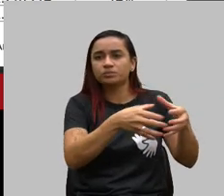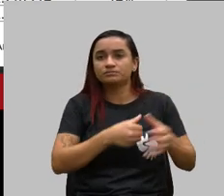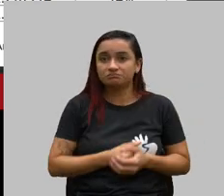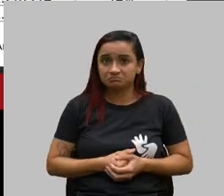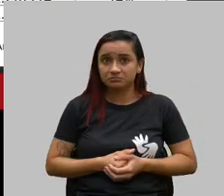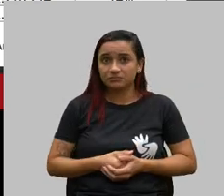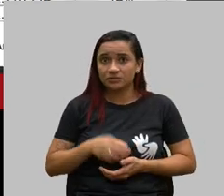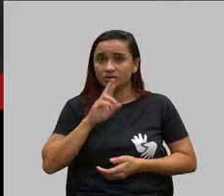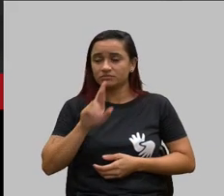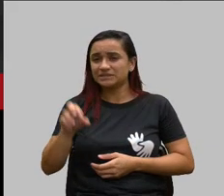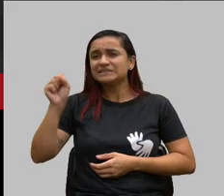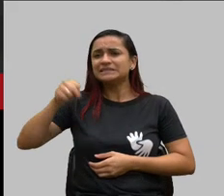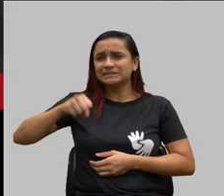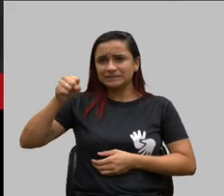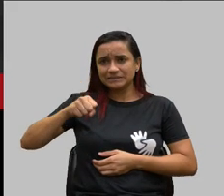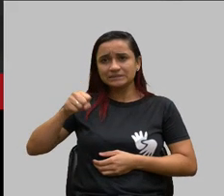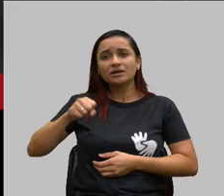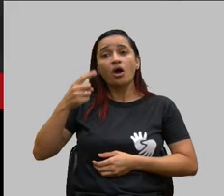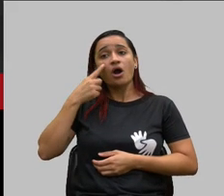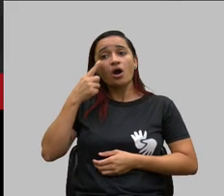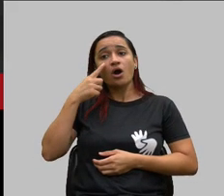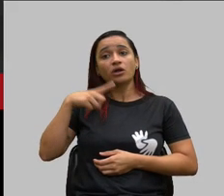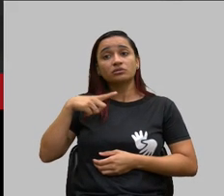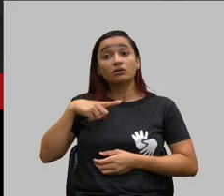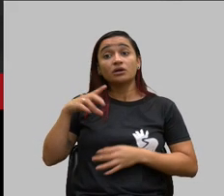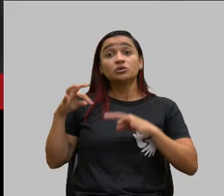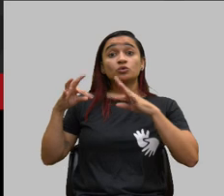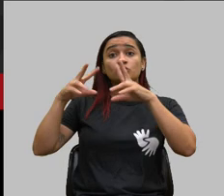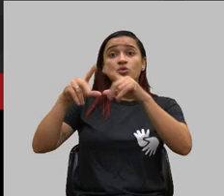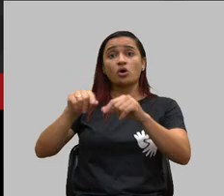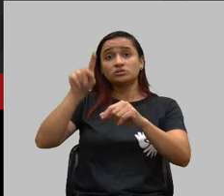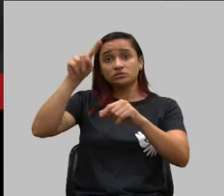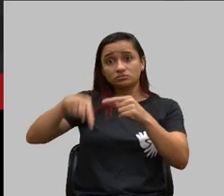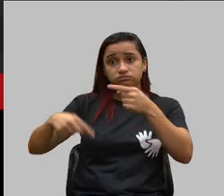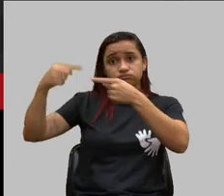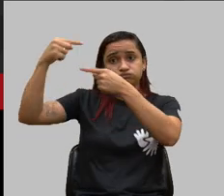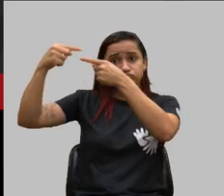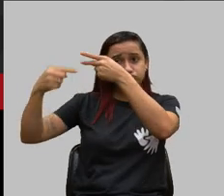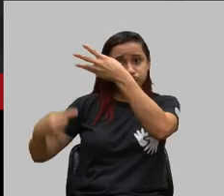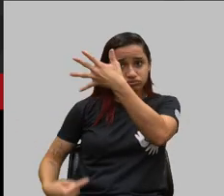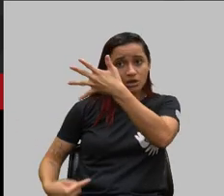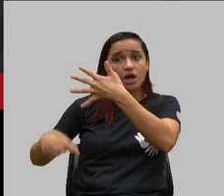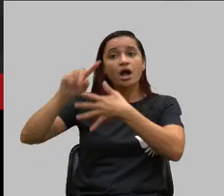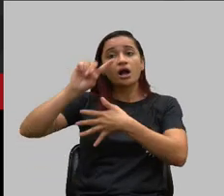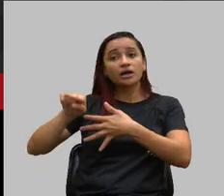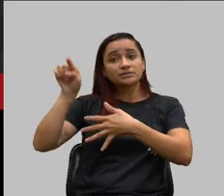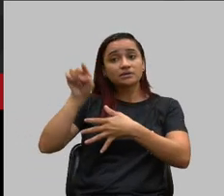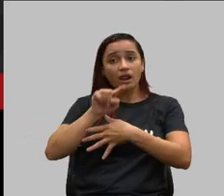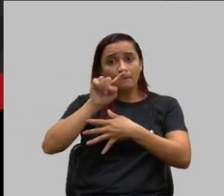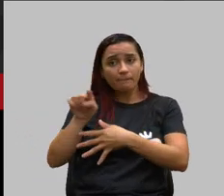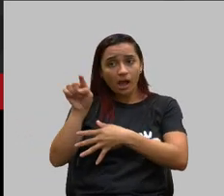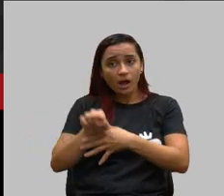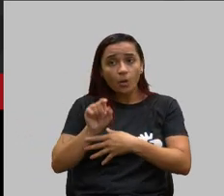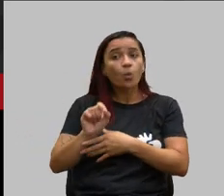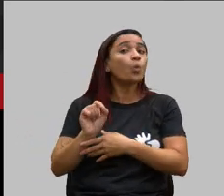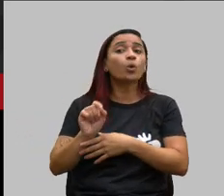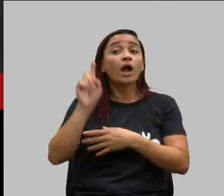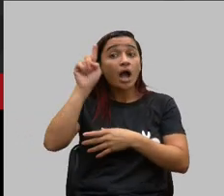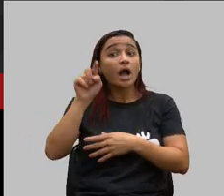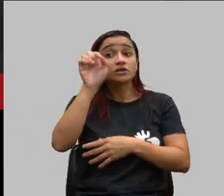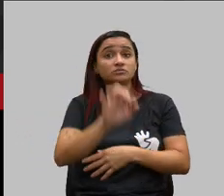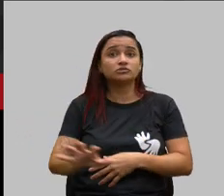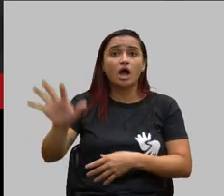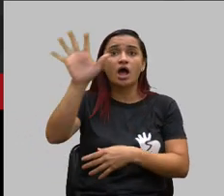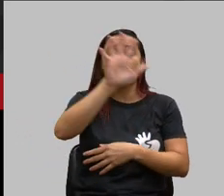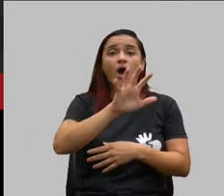olha só todos esses cancelamentos que estão aqui são cancelamentos gerais tipo assim